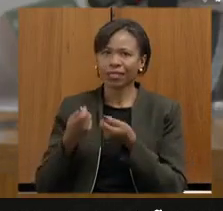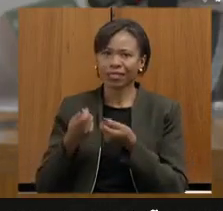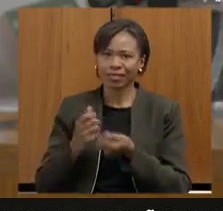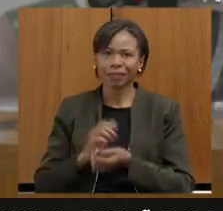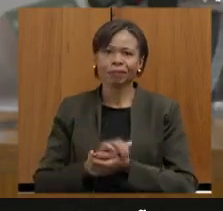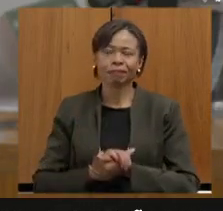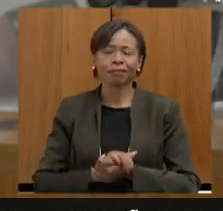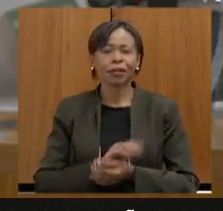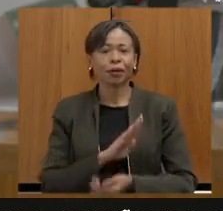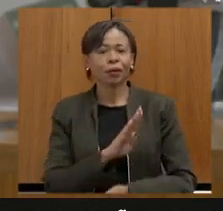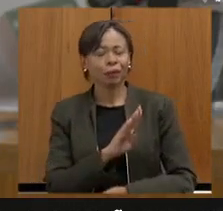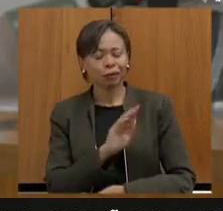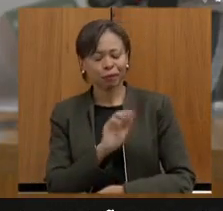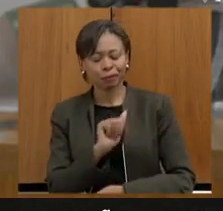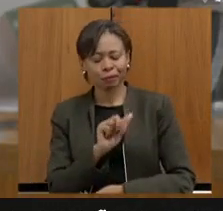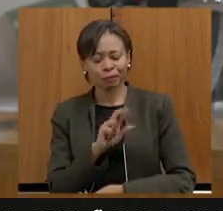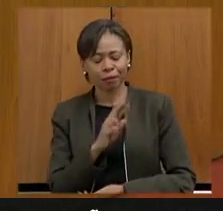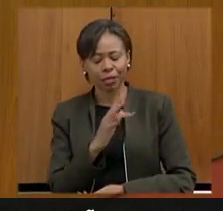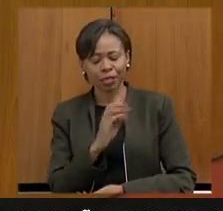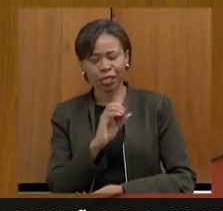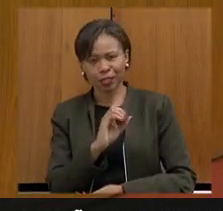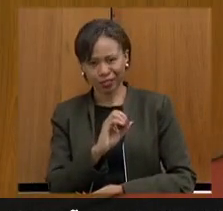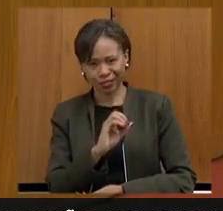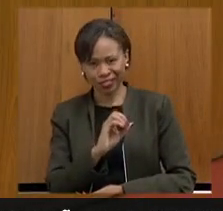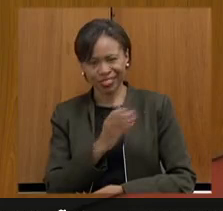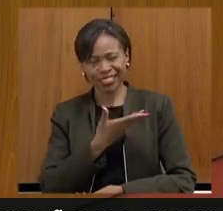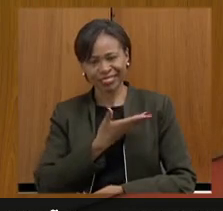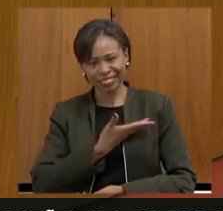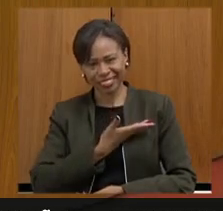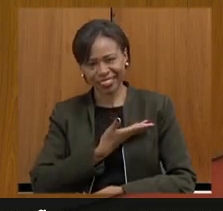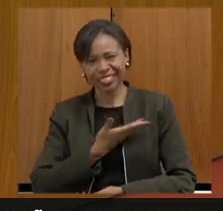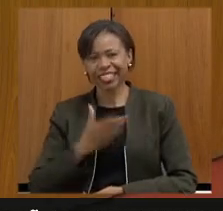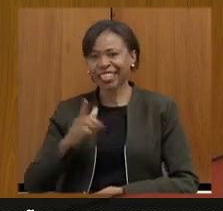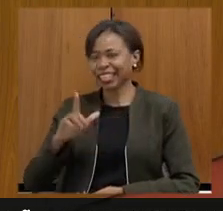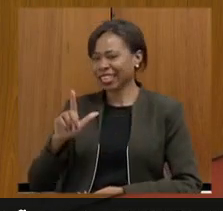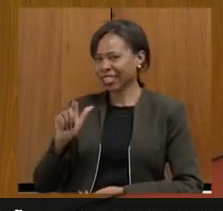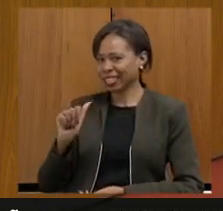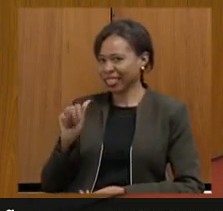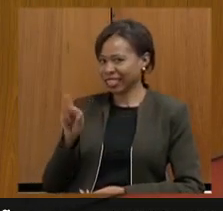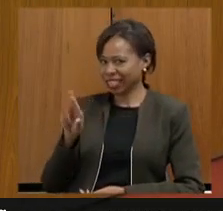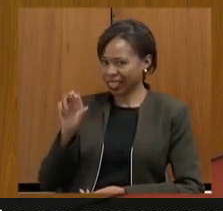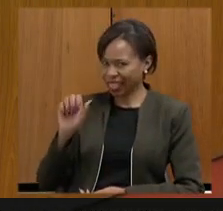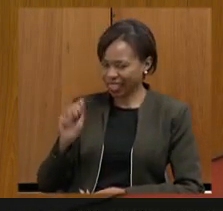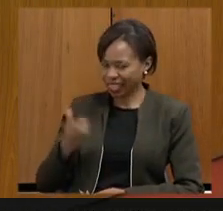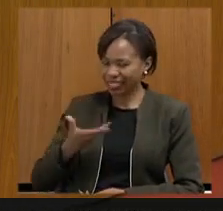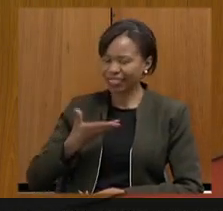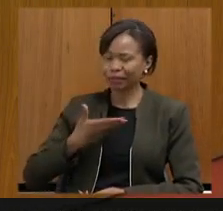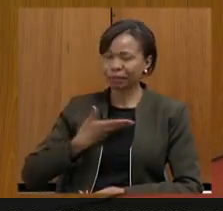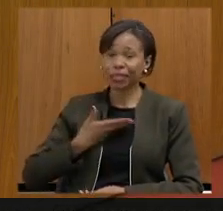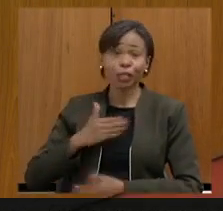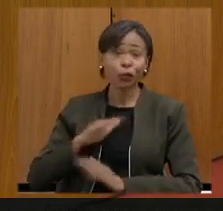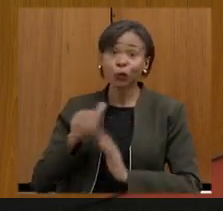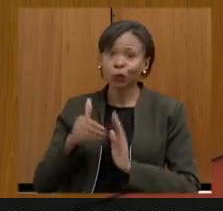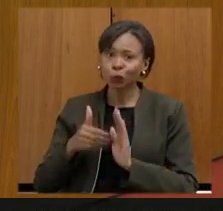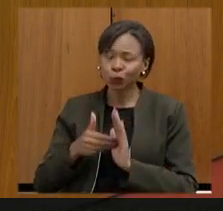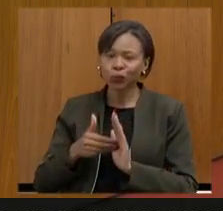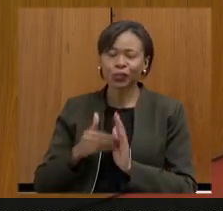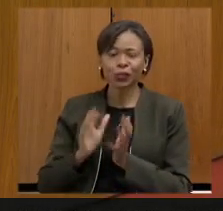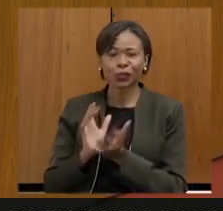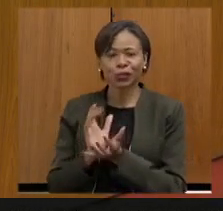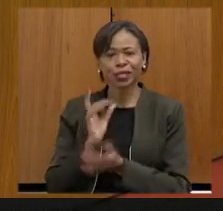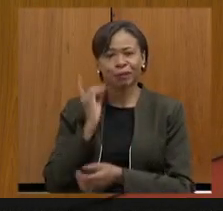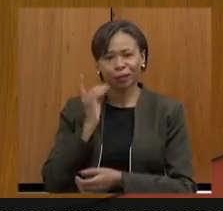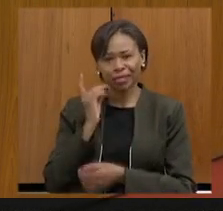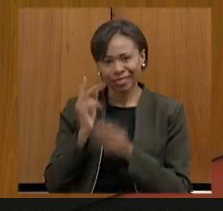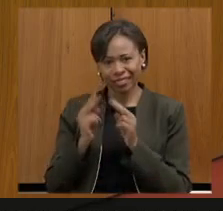amigo Bartô a amiga companheira Laura e todos os deputados que estiverem de forma remota que eu não